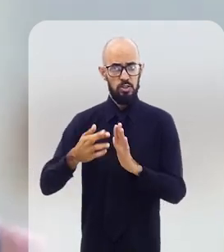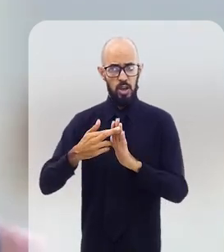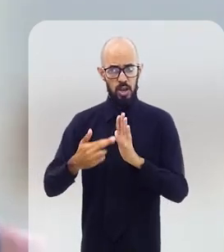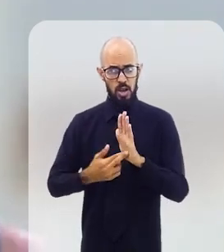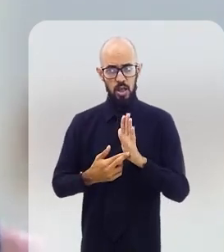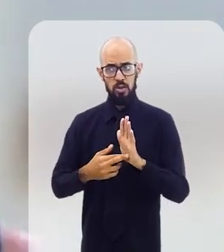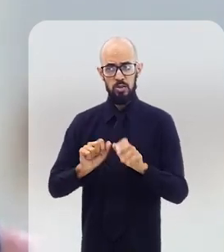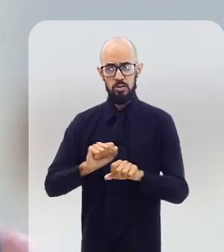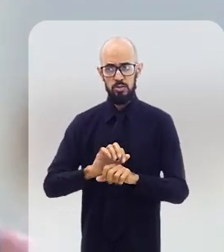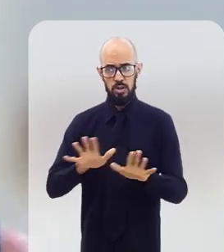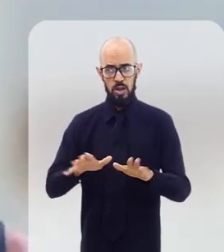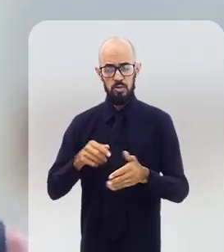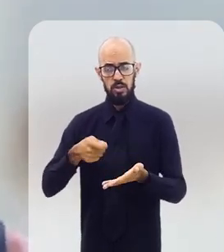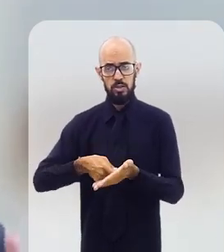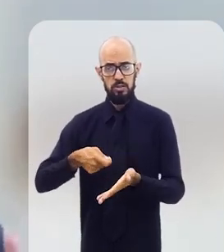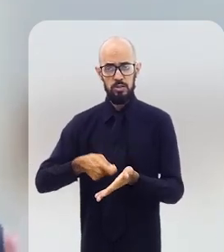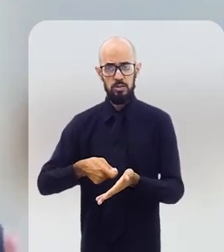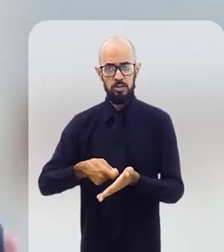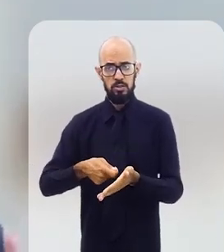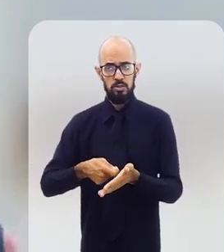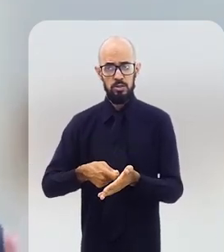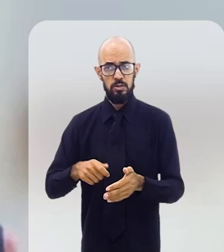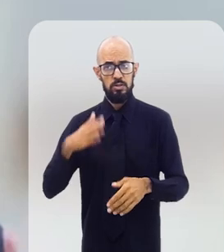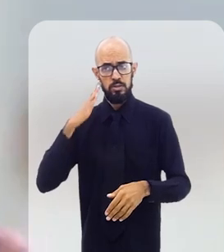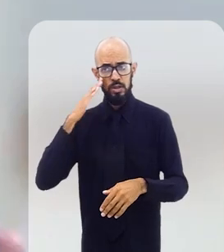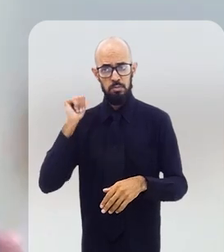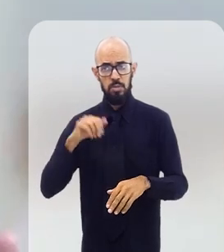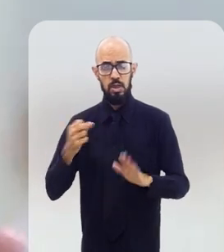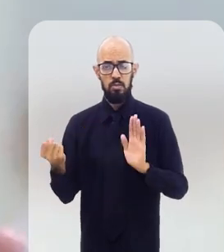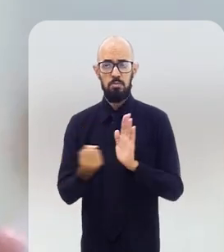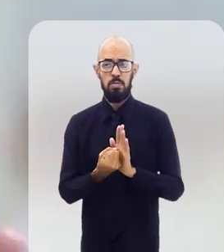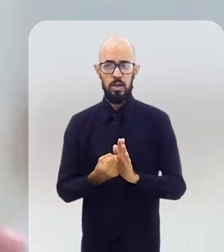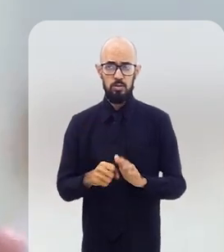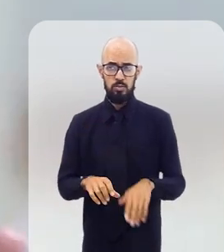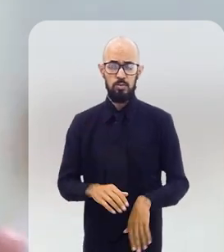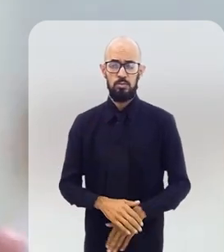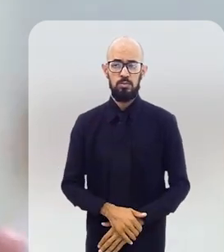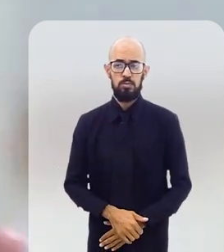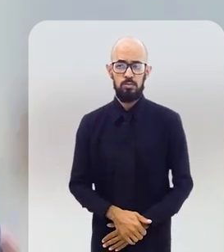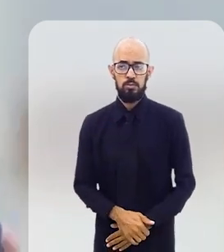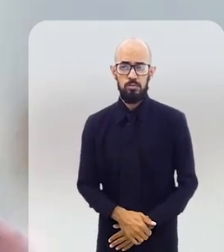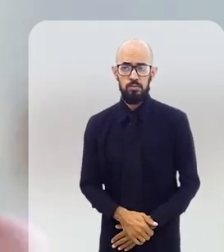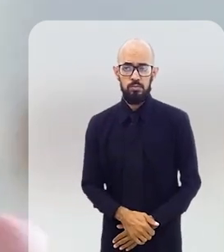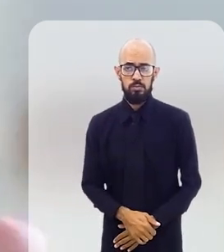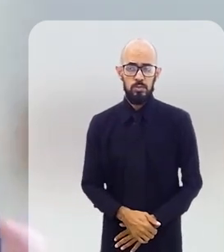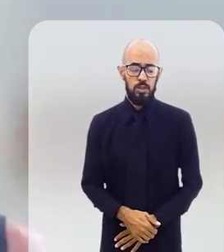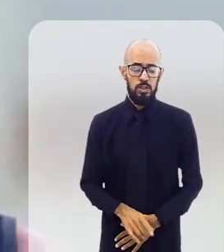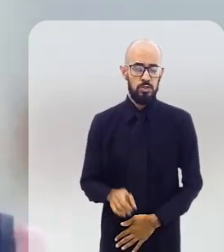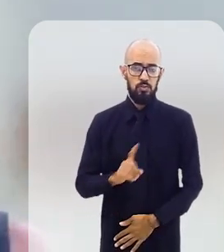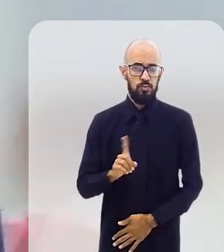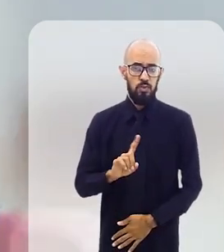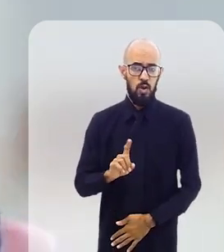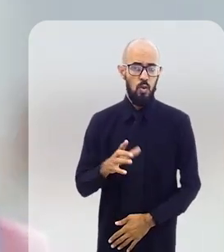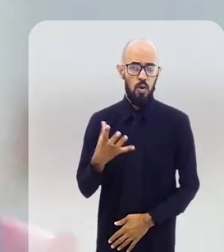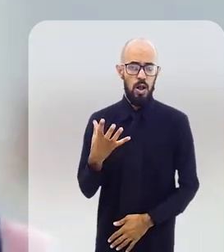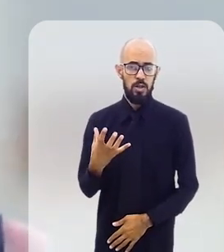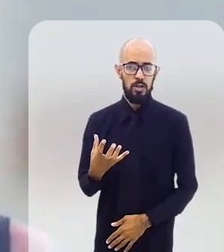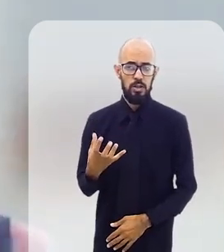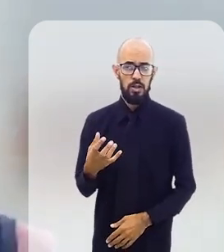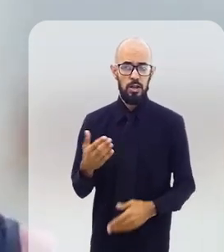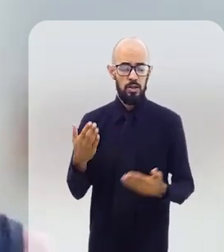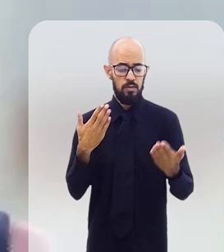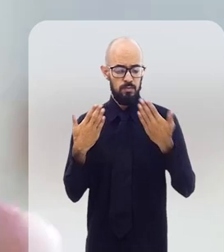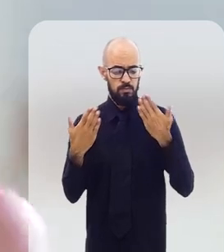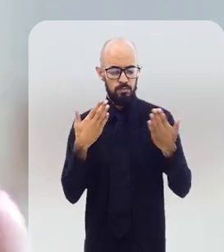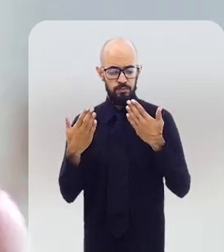esse relatório, né? Que exigem saber que prática daquela empresa é. Porque eles não vão associar, né,